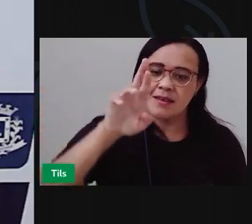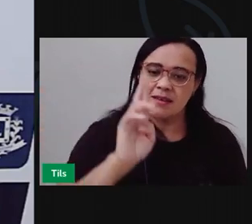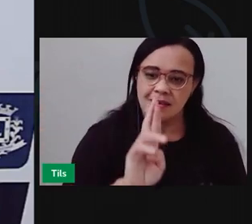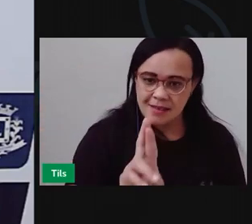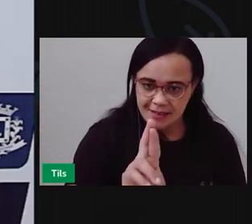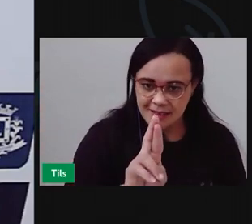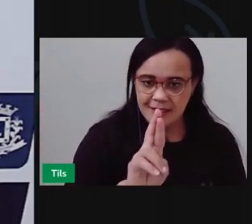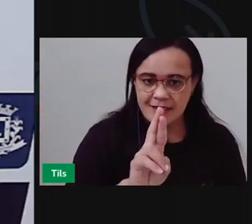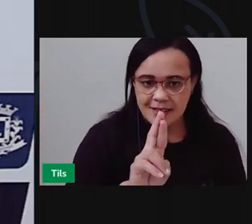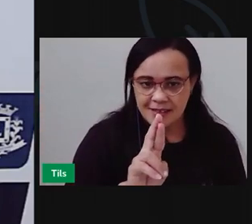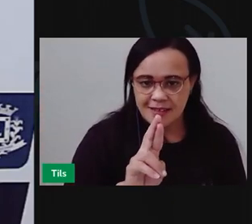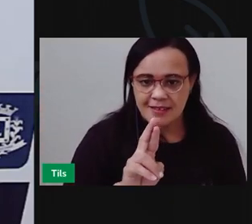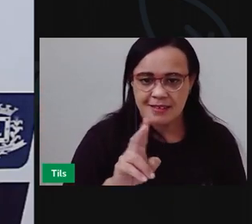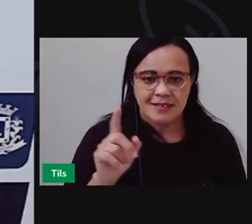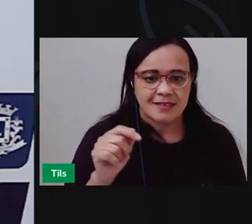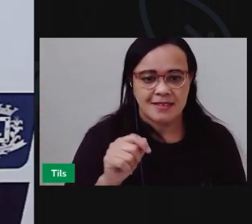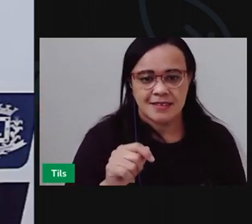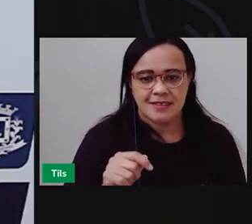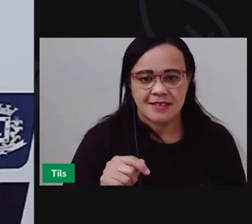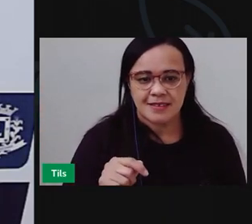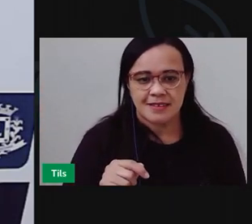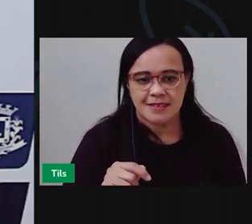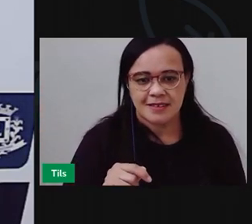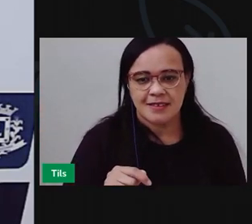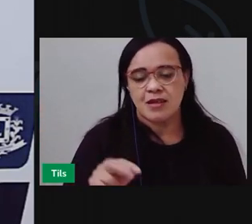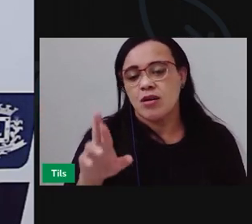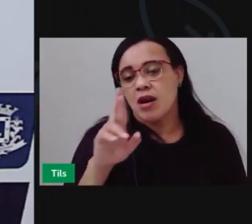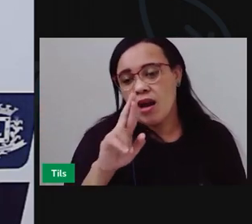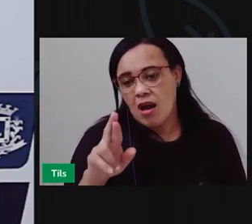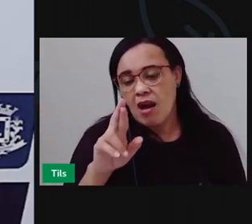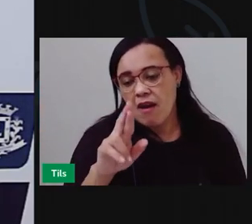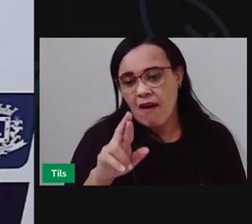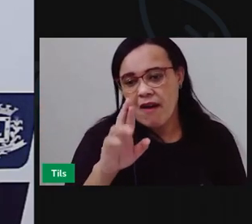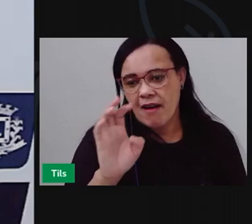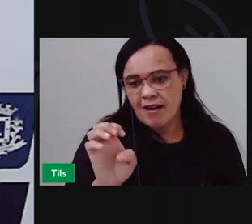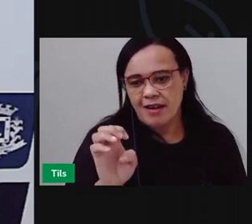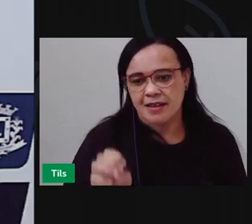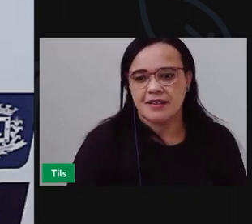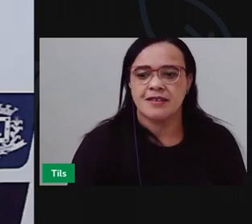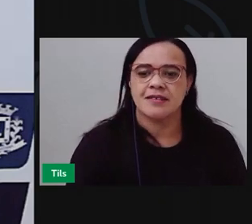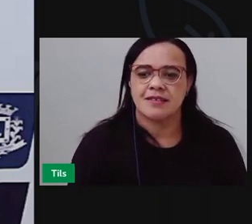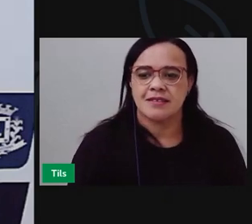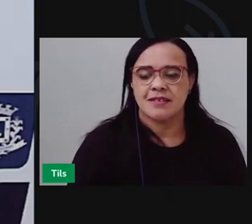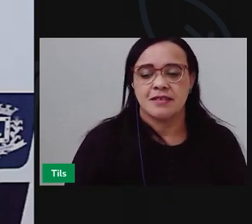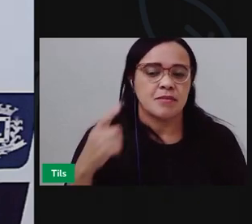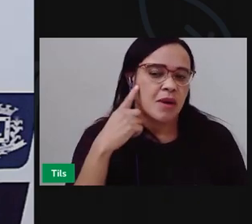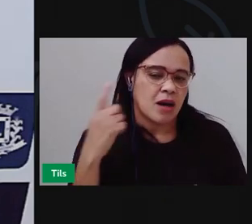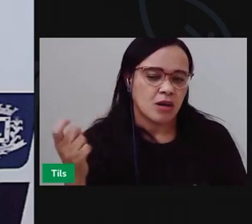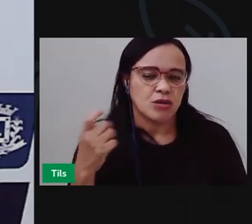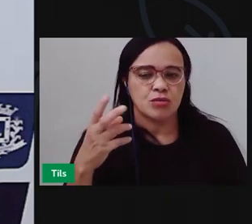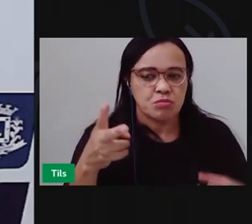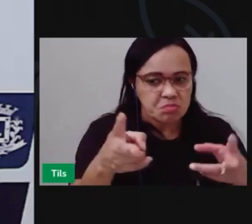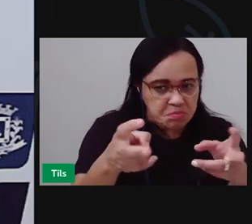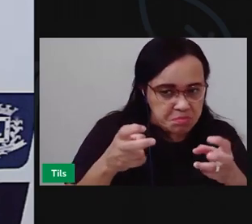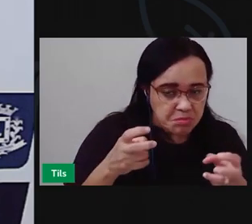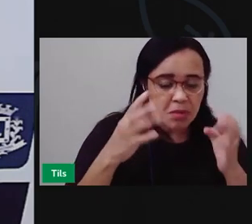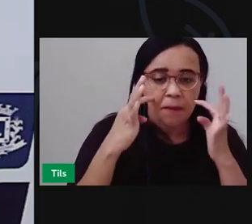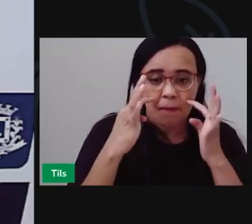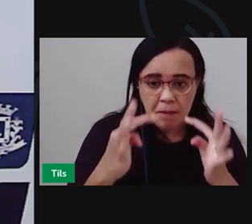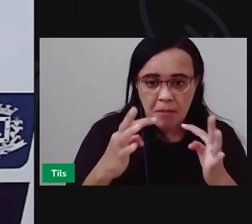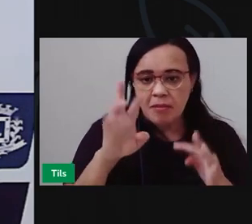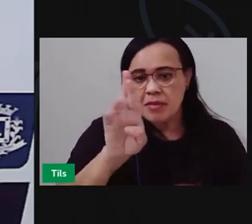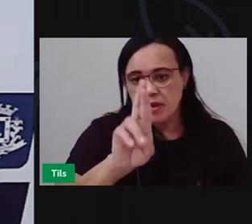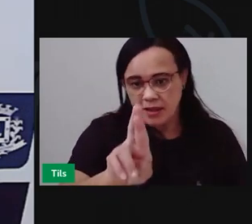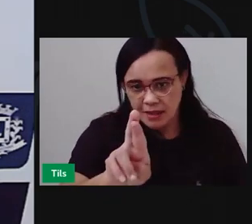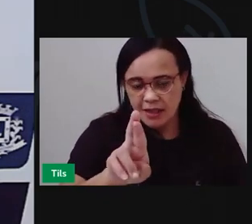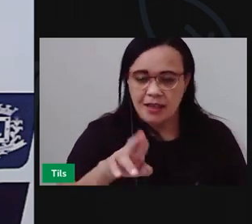Re Não Re Tem o nome R E o som É re Aí Crianças A gente